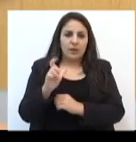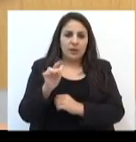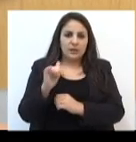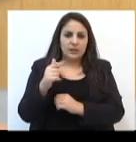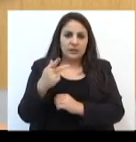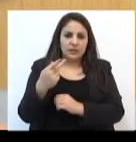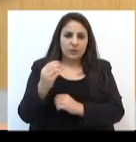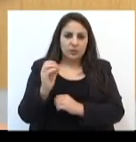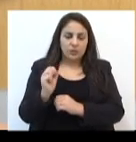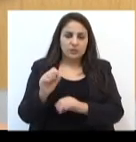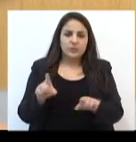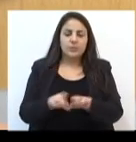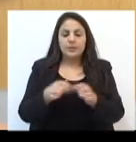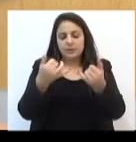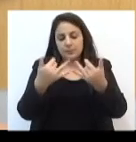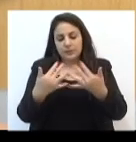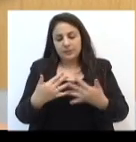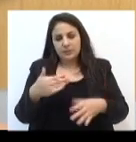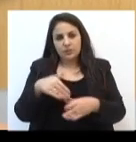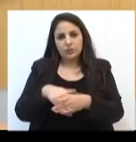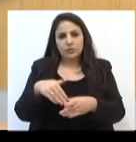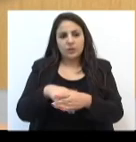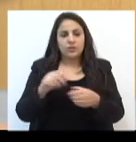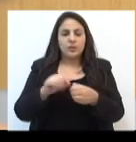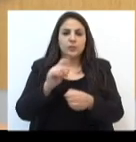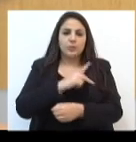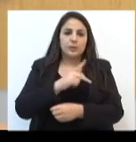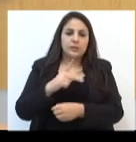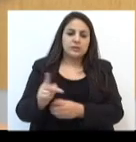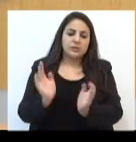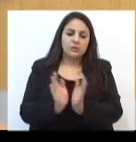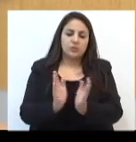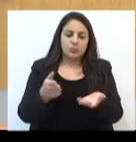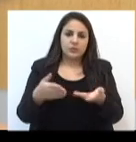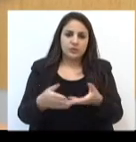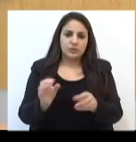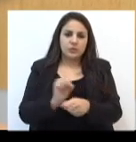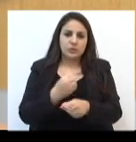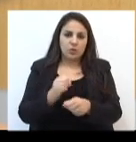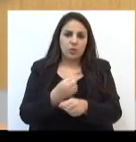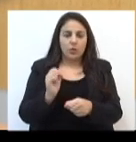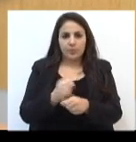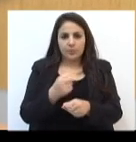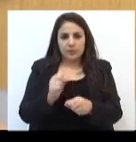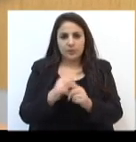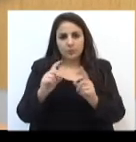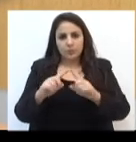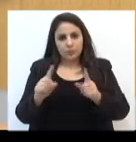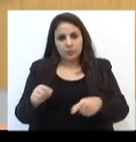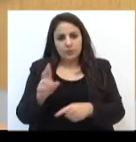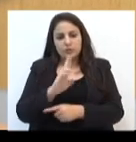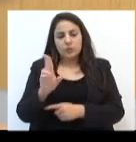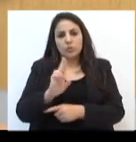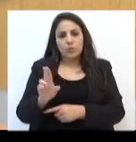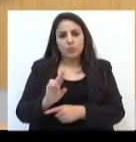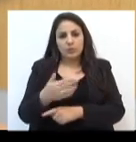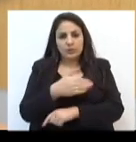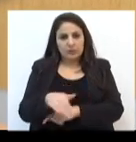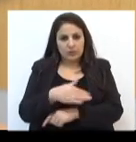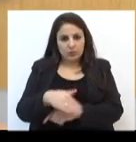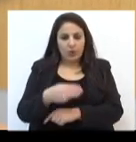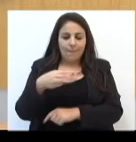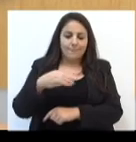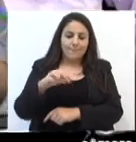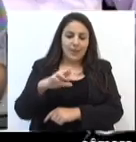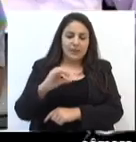A justificativa de votação foi feita pelo presidente da Comissão de Obras Públicas e nomenclatura de ruas, o vereador Márcio